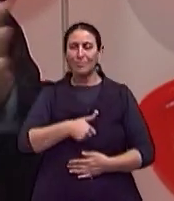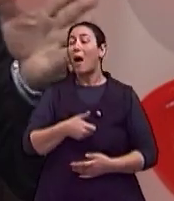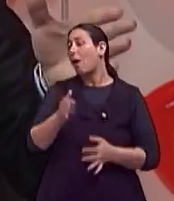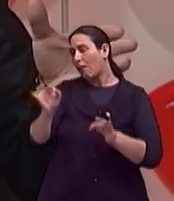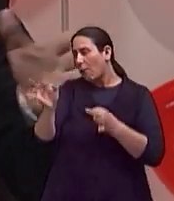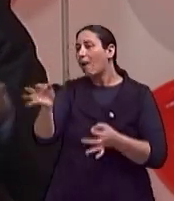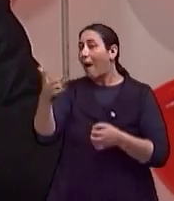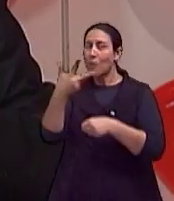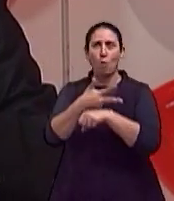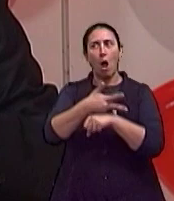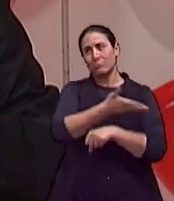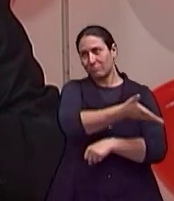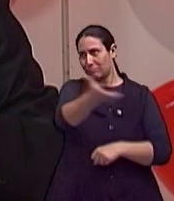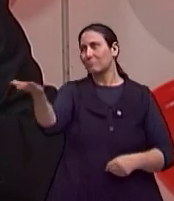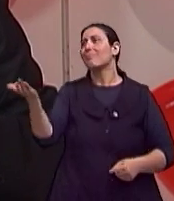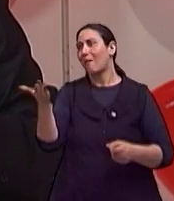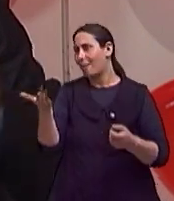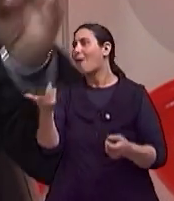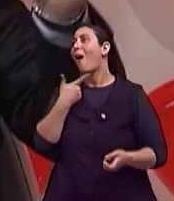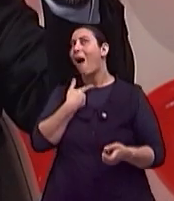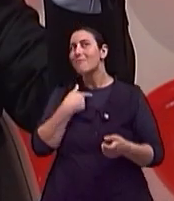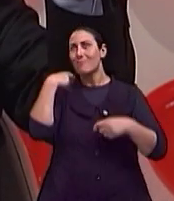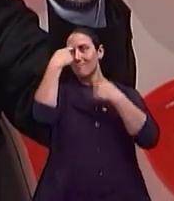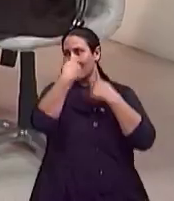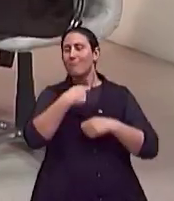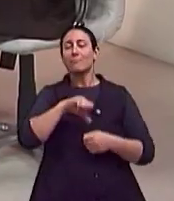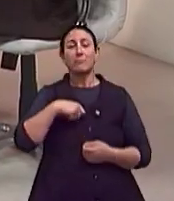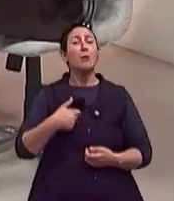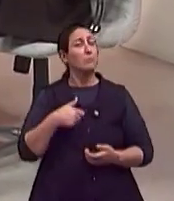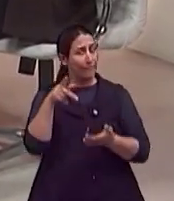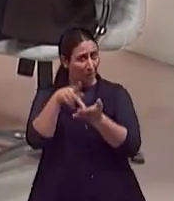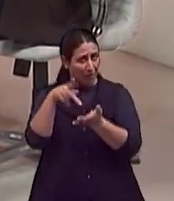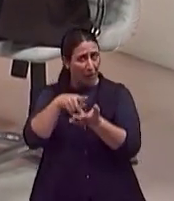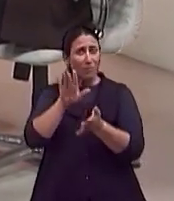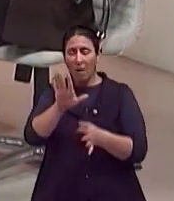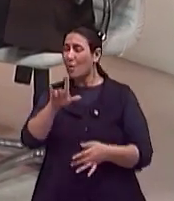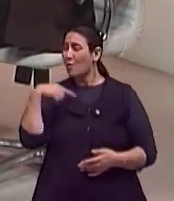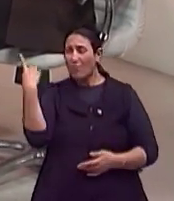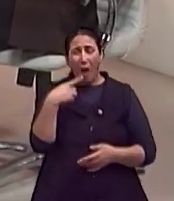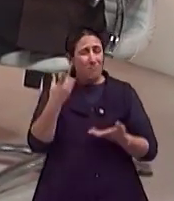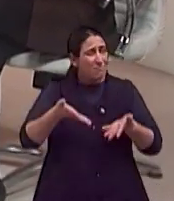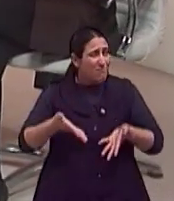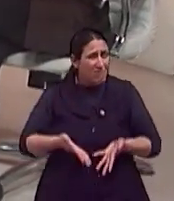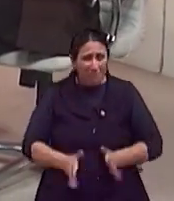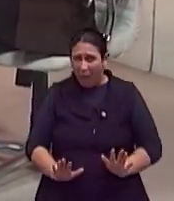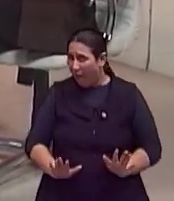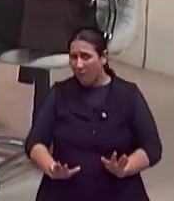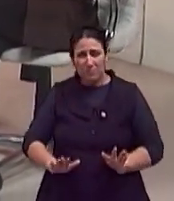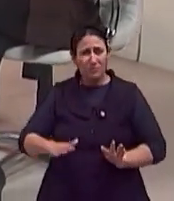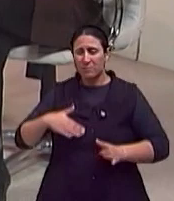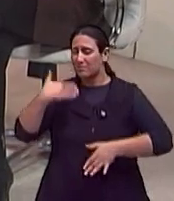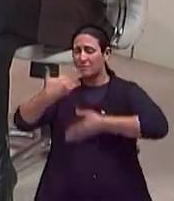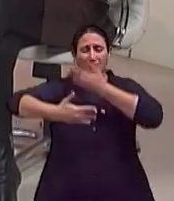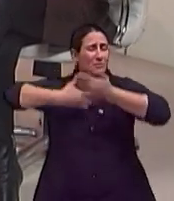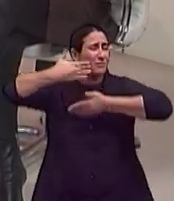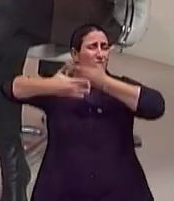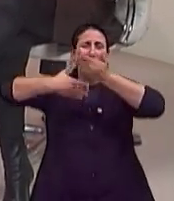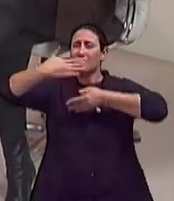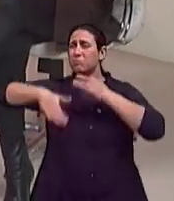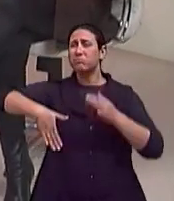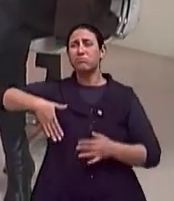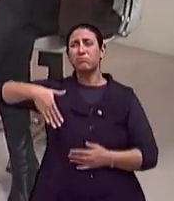idosa, né? Quer saber a verdade, Isabel? Desde o momento que a gente nasce até a hora do nosso momento final,